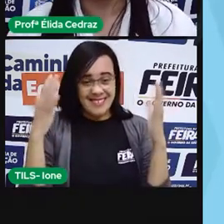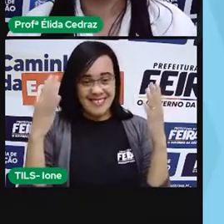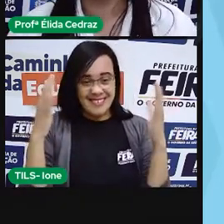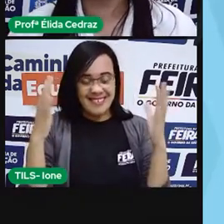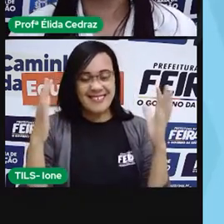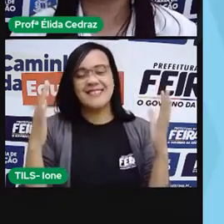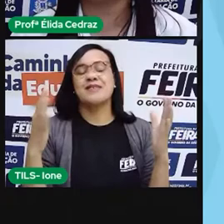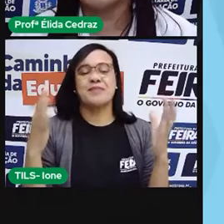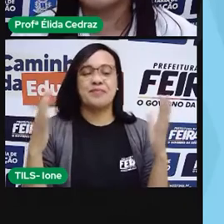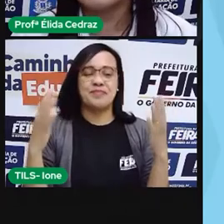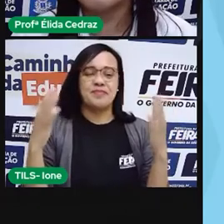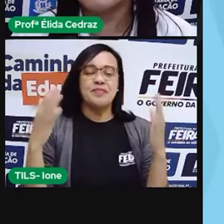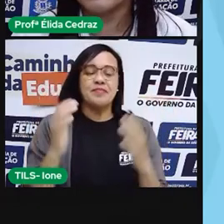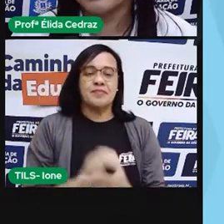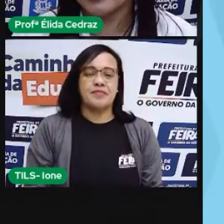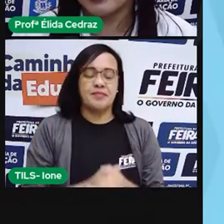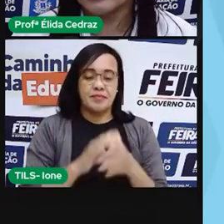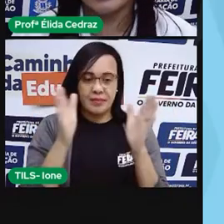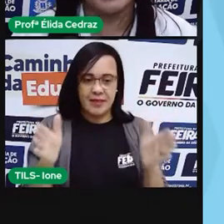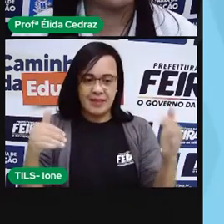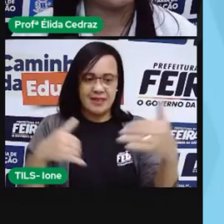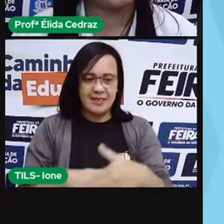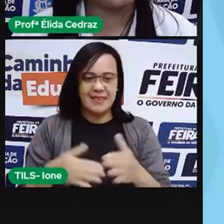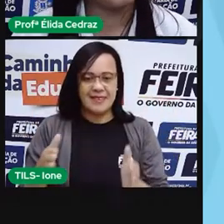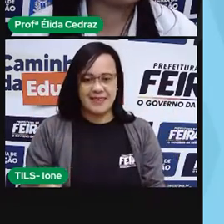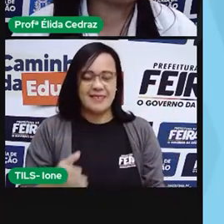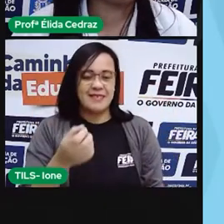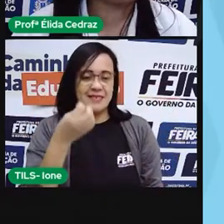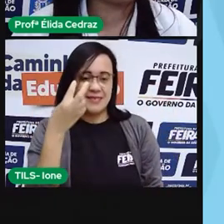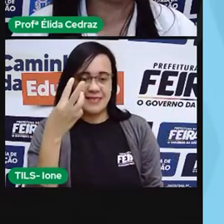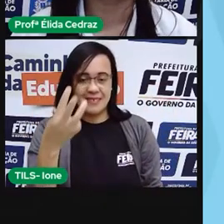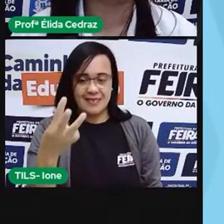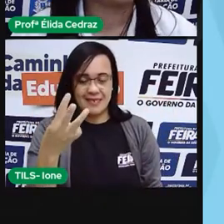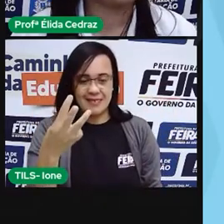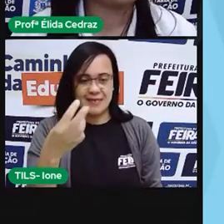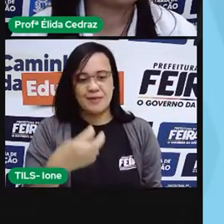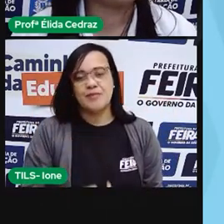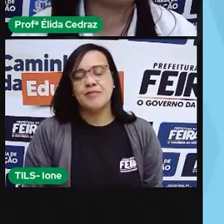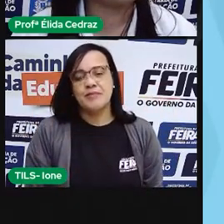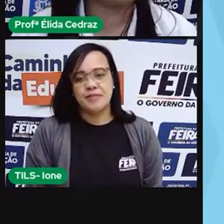Vamos para a próxima caixa. A caixa de número 3.